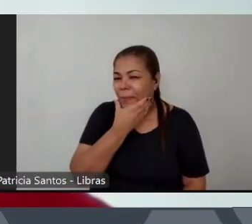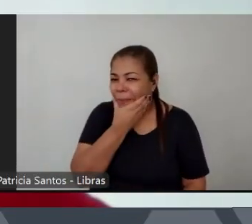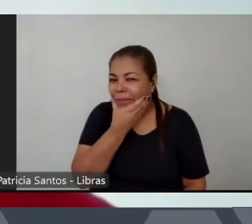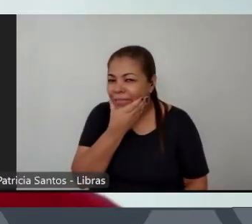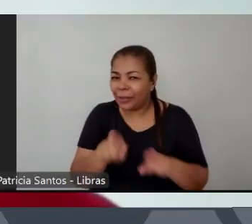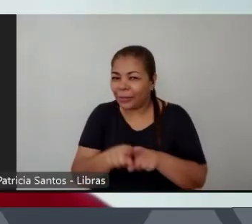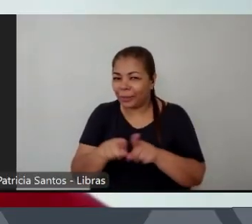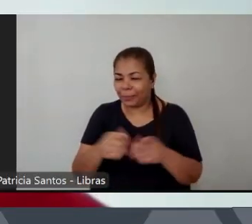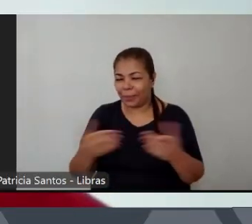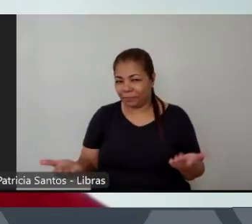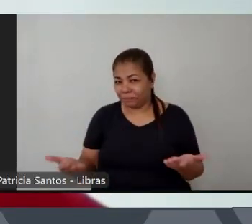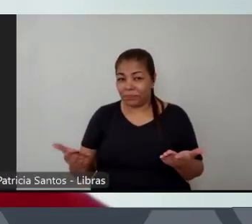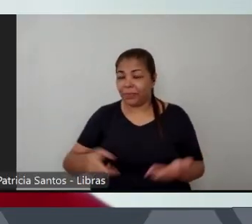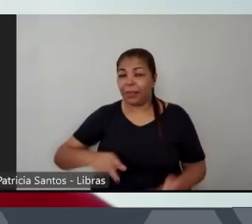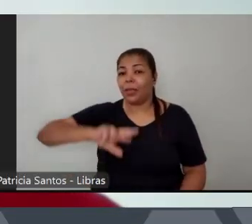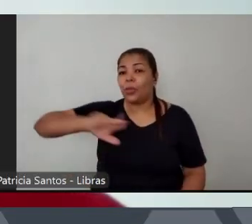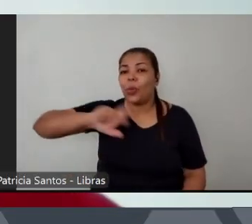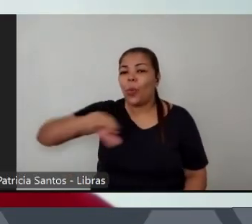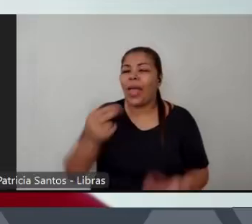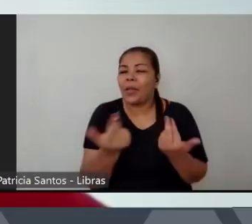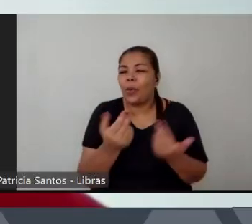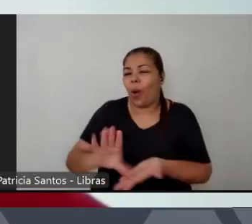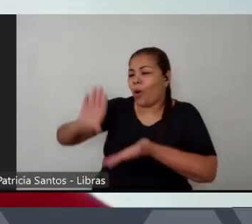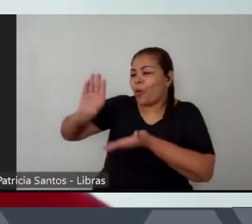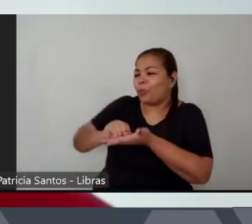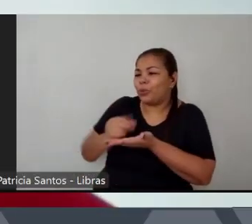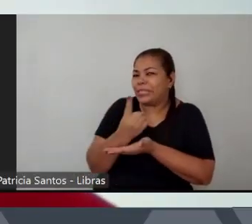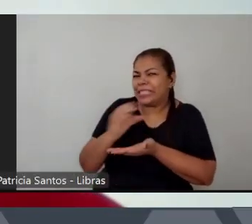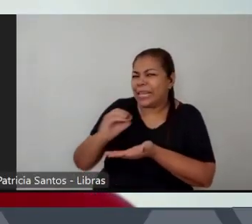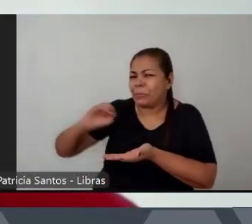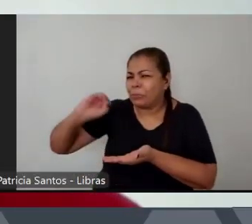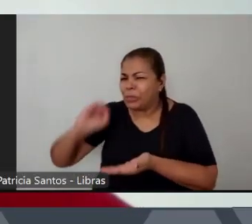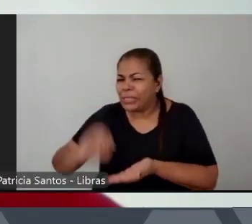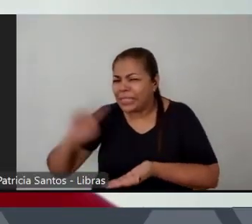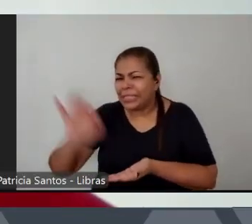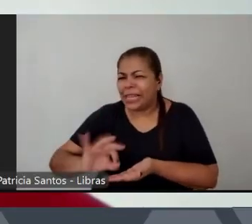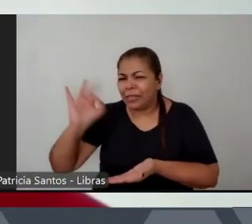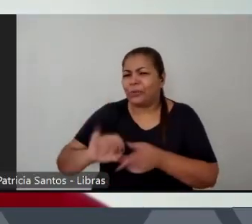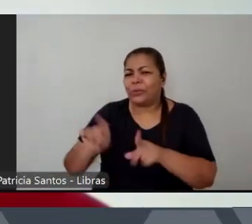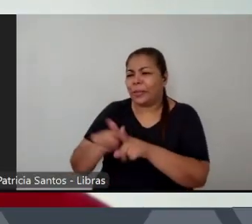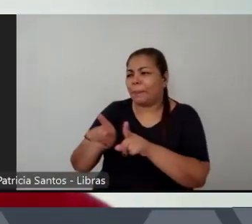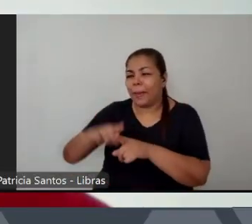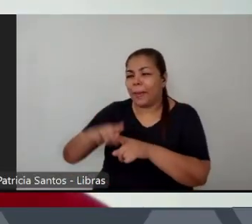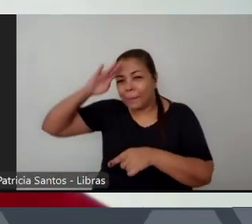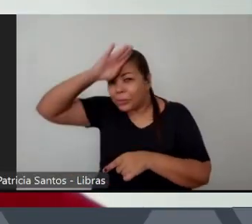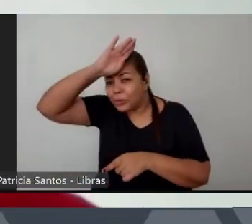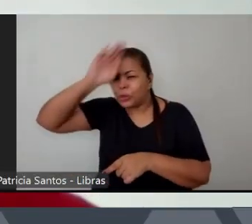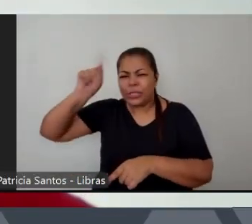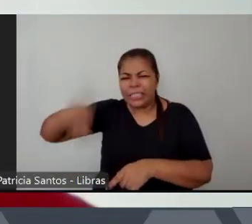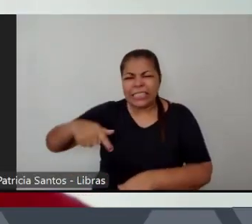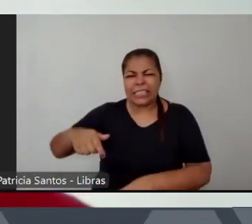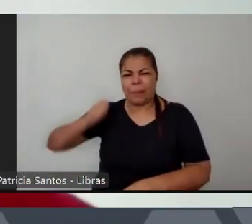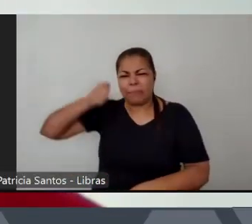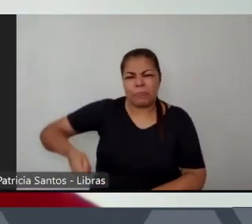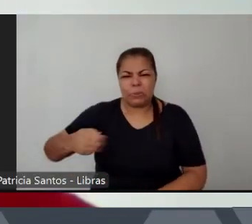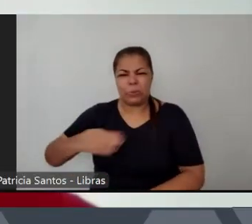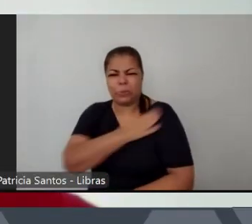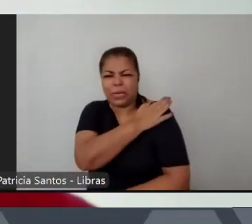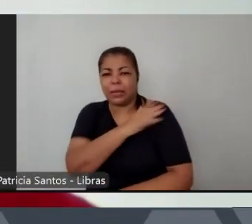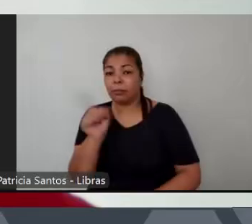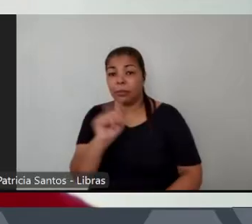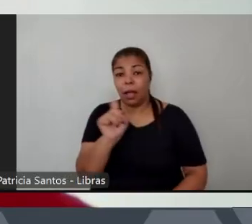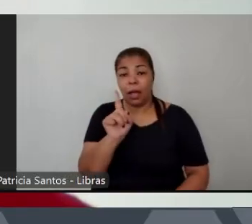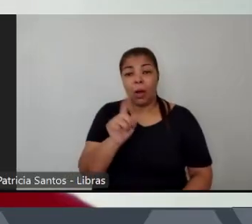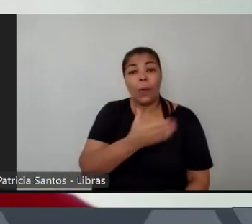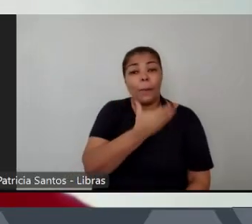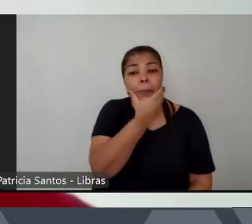coisa meio datada do bolsonarismo de ditadura militar ou militar não você precisa mudar sua cabeça eu vou te ensinar